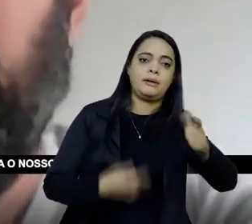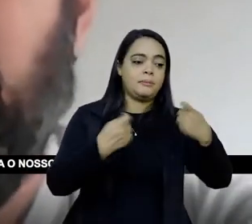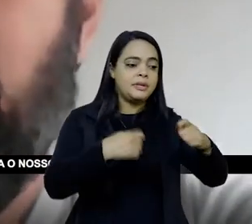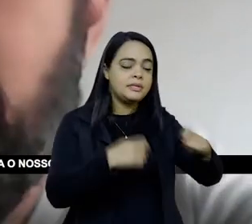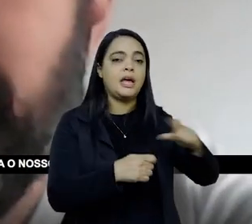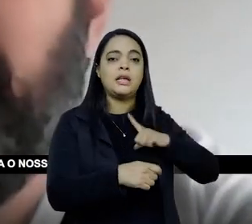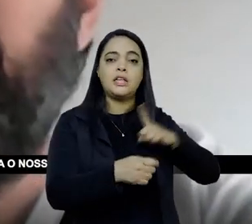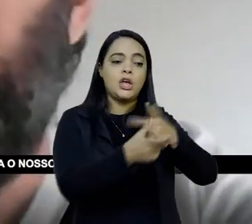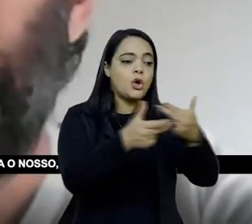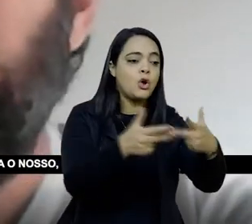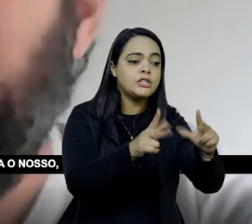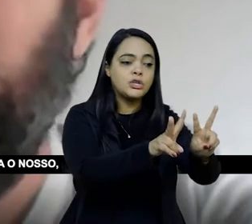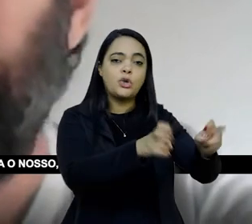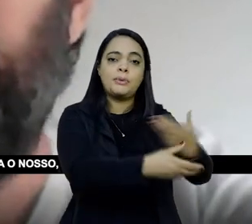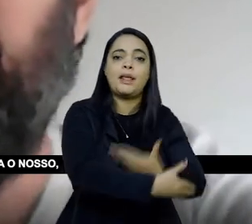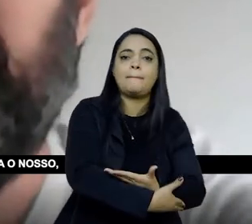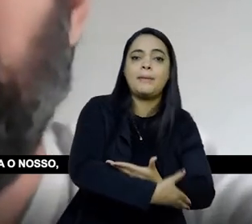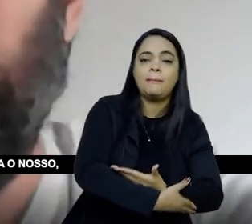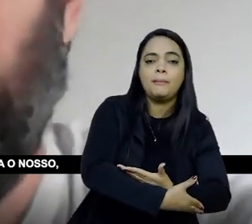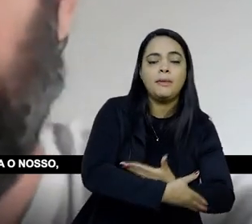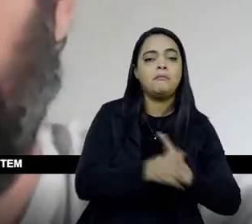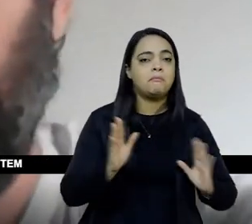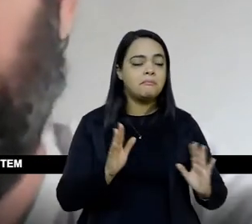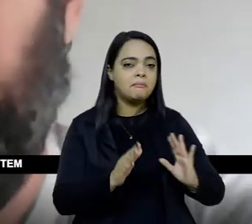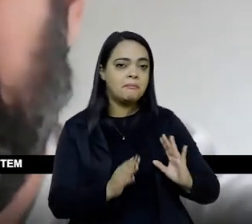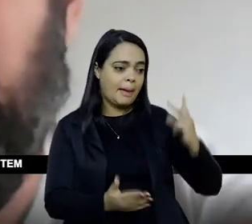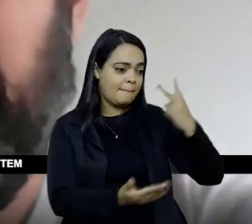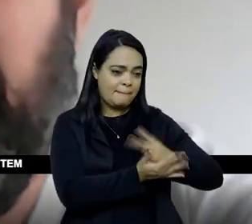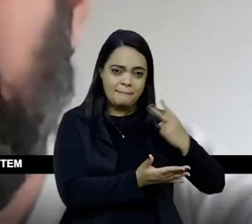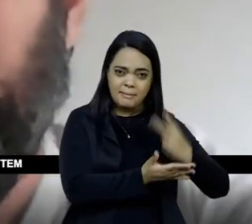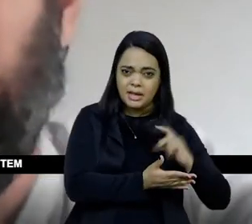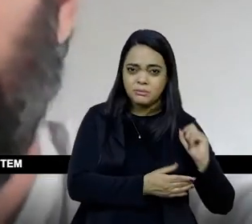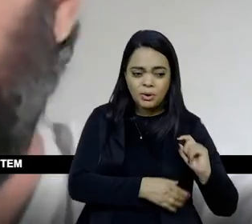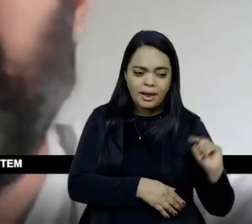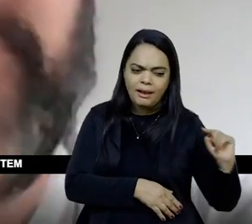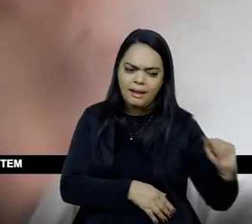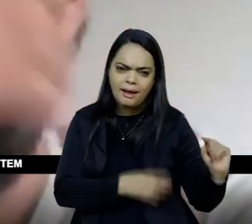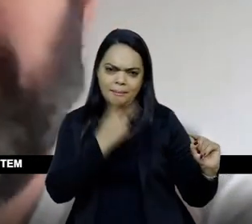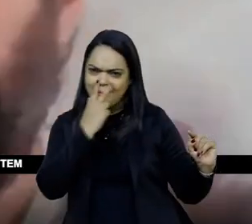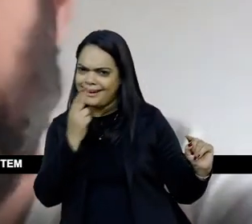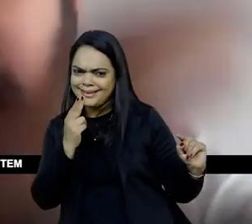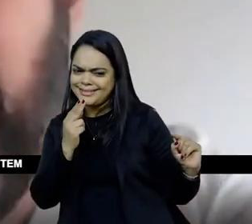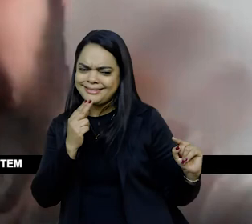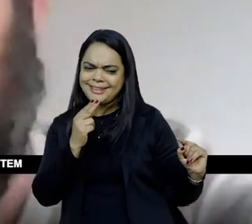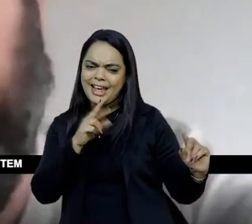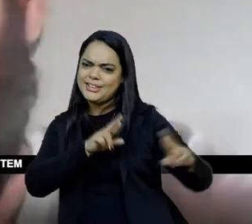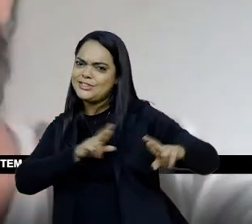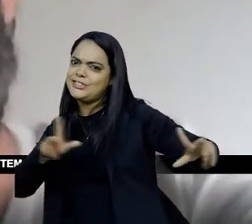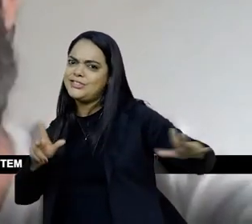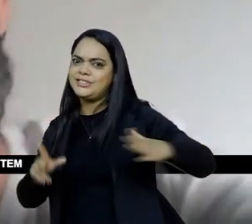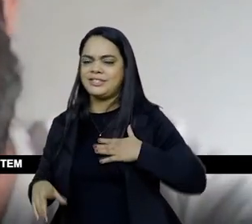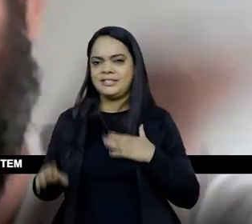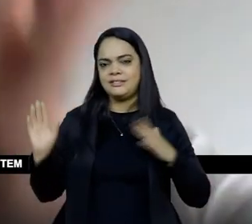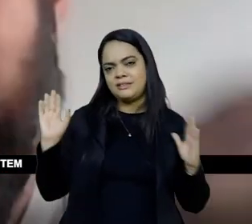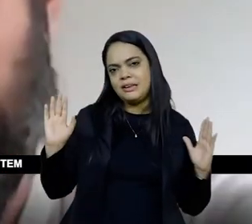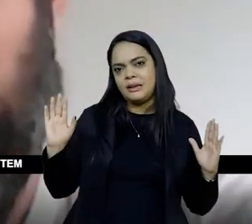tem que ter coisa, ainda que isso não seja o nosso, possa não ser por razões, por